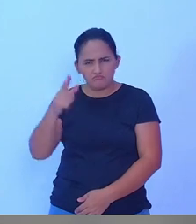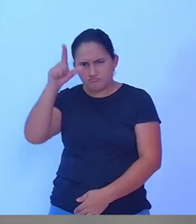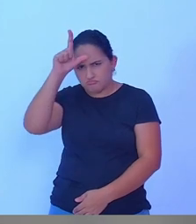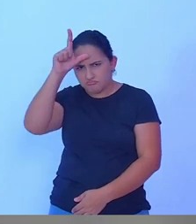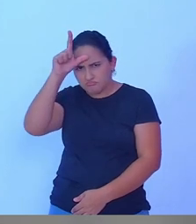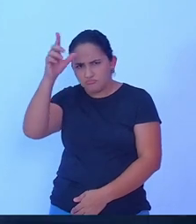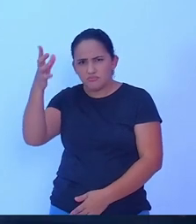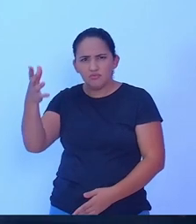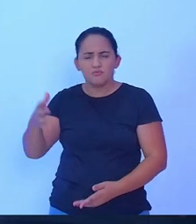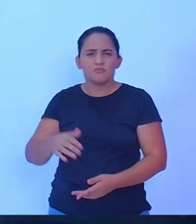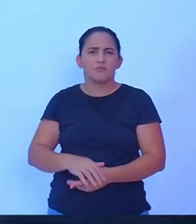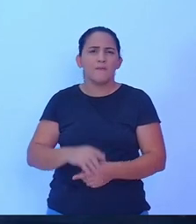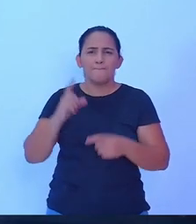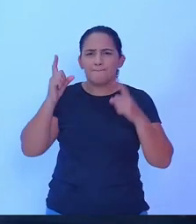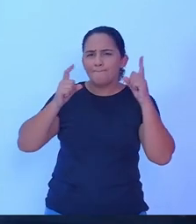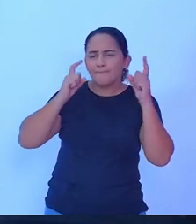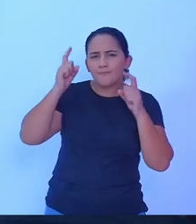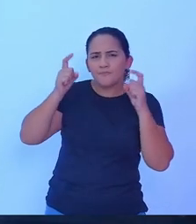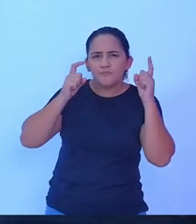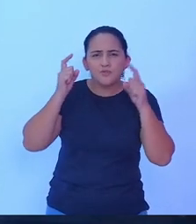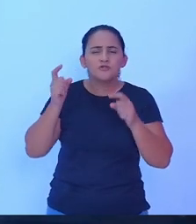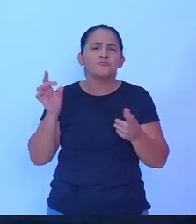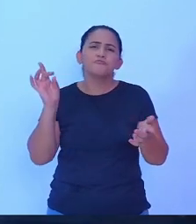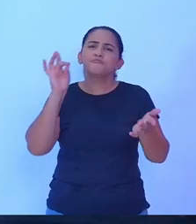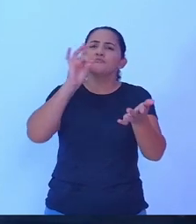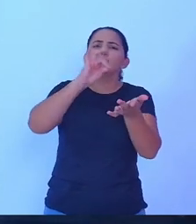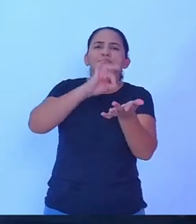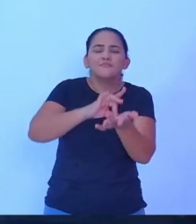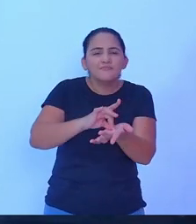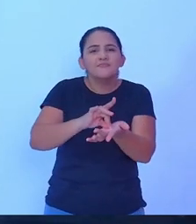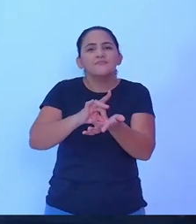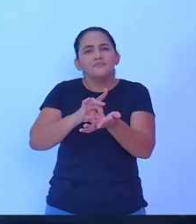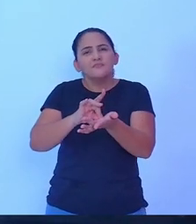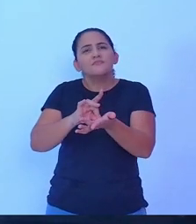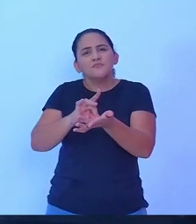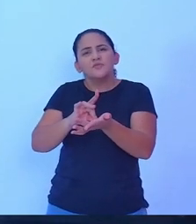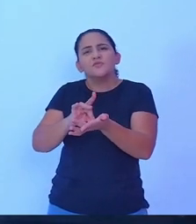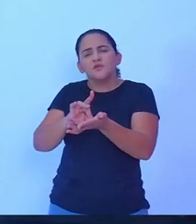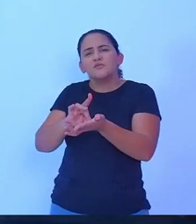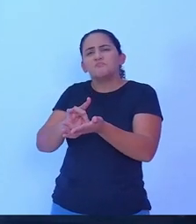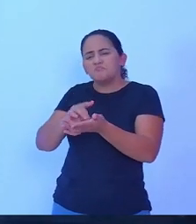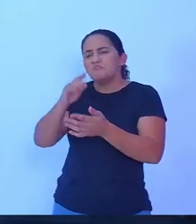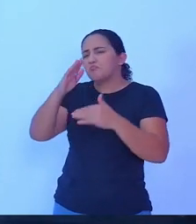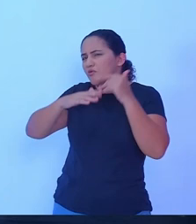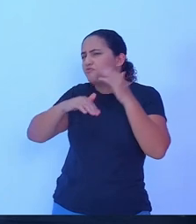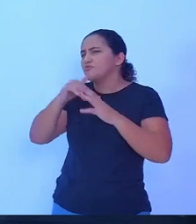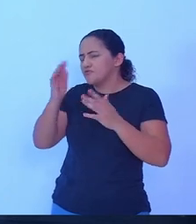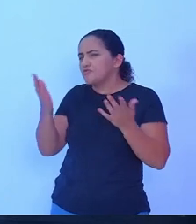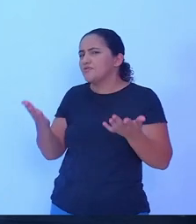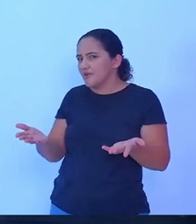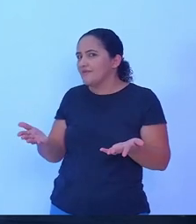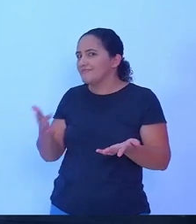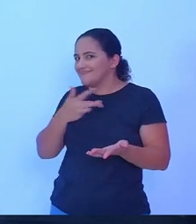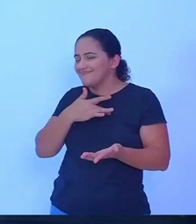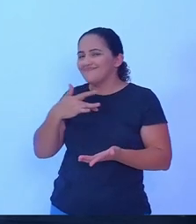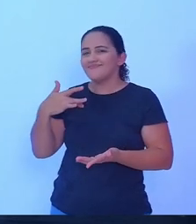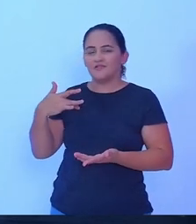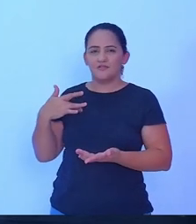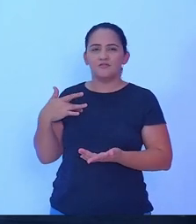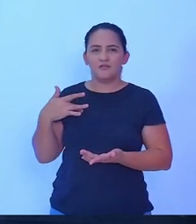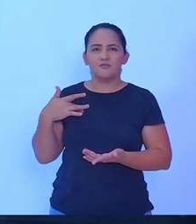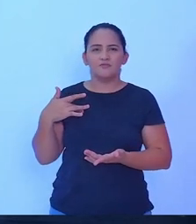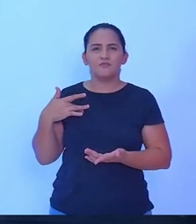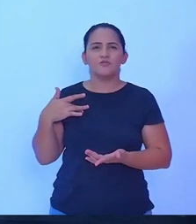A nossa preocupação, de fato, é também com os nossos servidores públicos. Os nossos servidores públicos da saúde